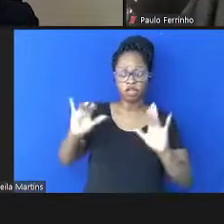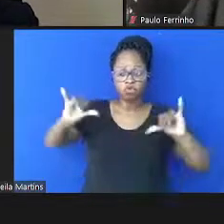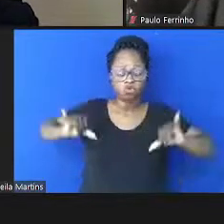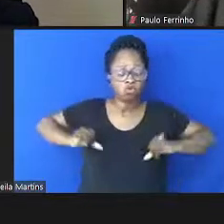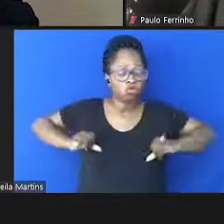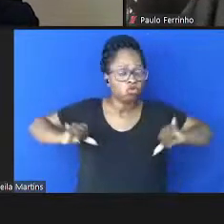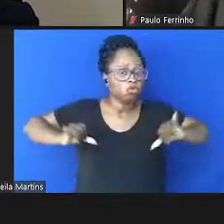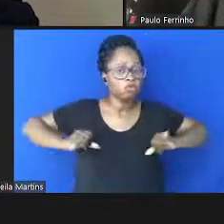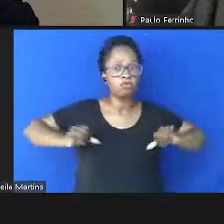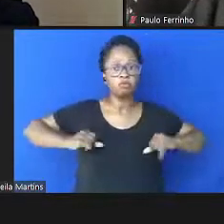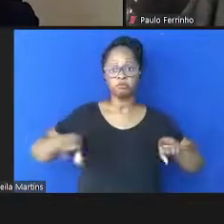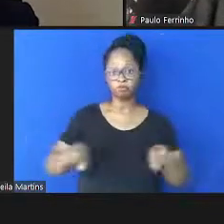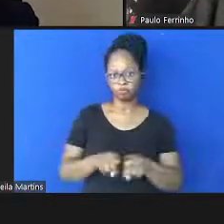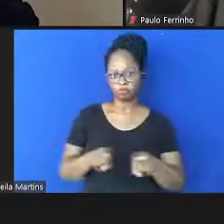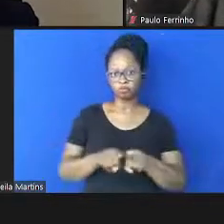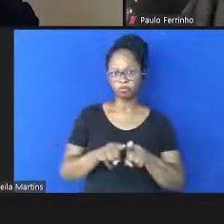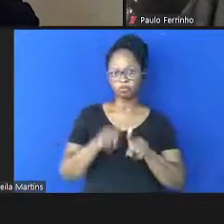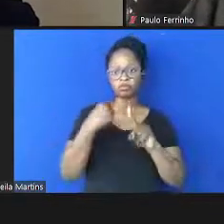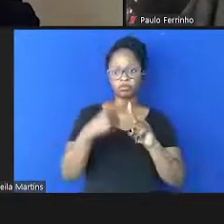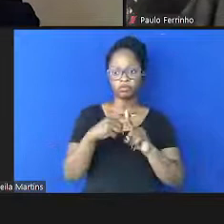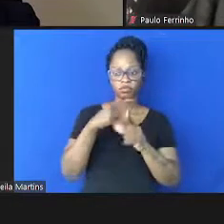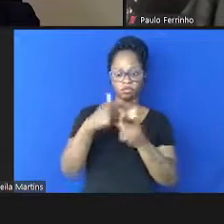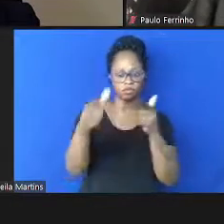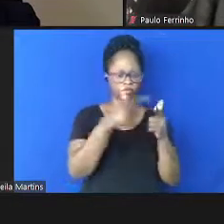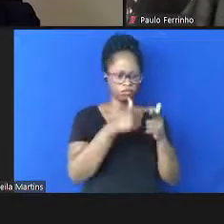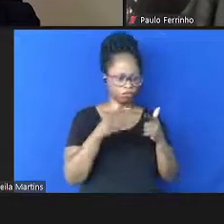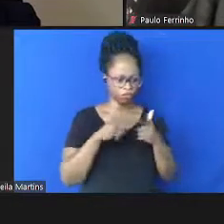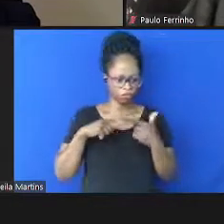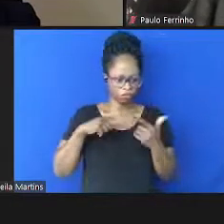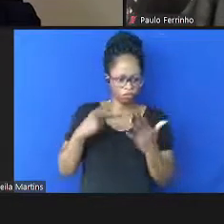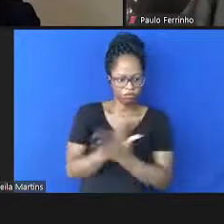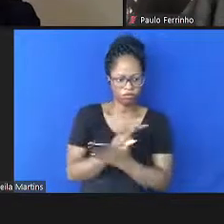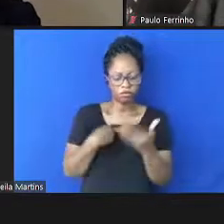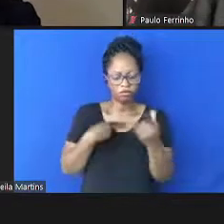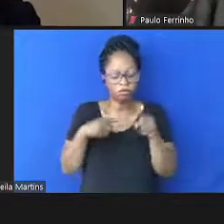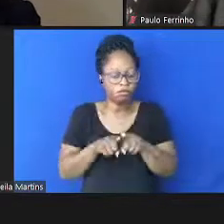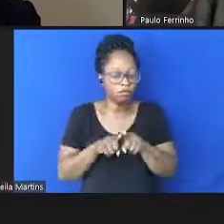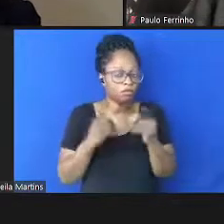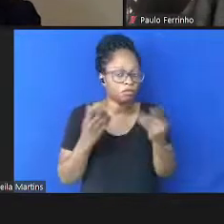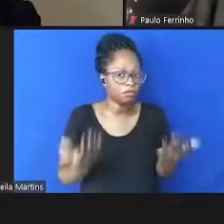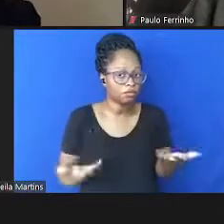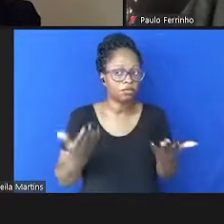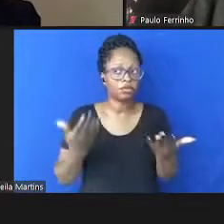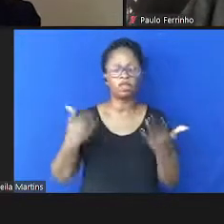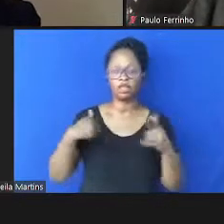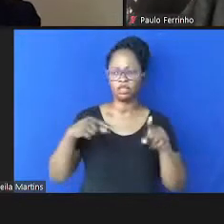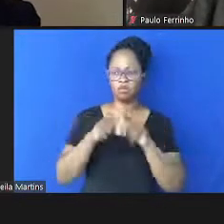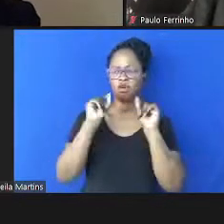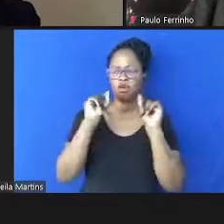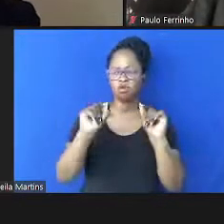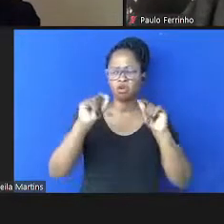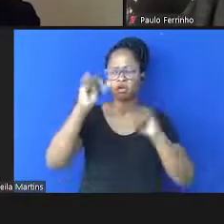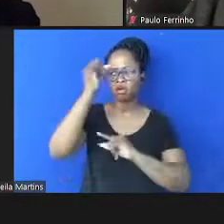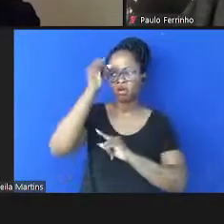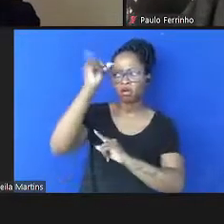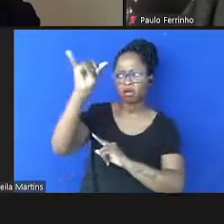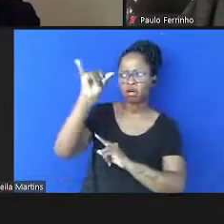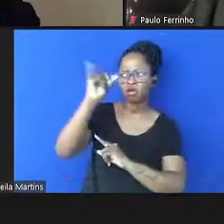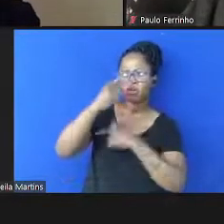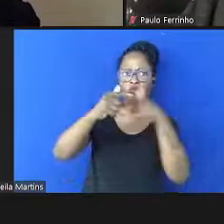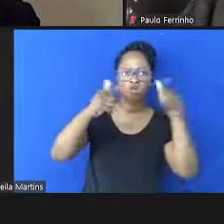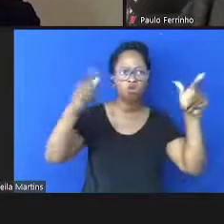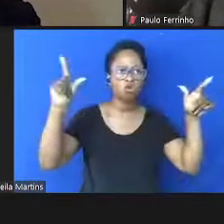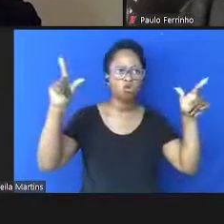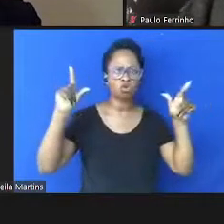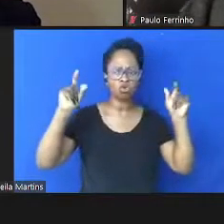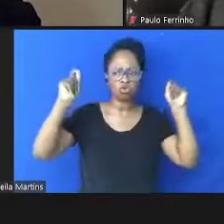que essa crise tem gerado também, e também que, em parte, poderia ser evitado com outros tipos